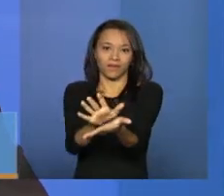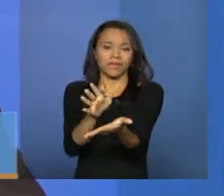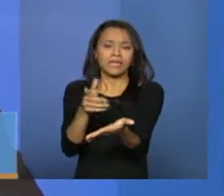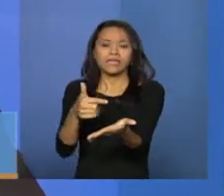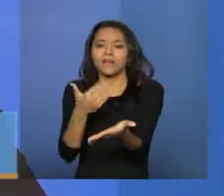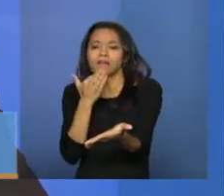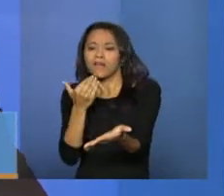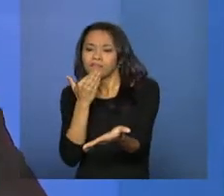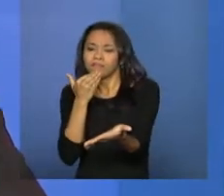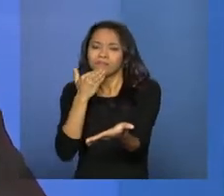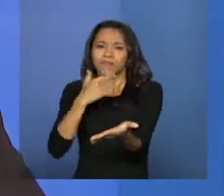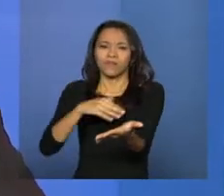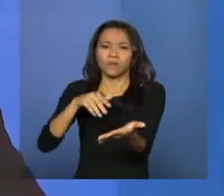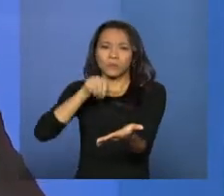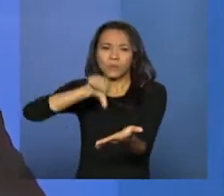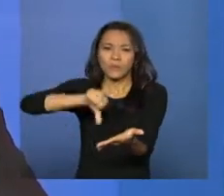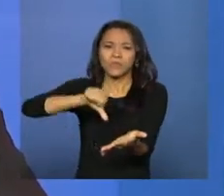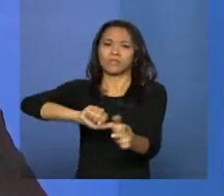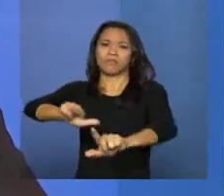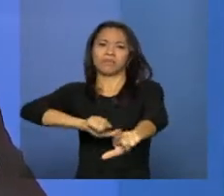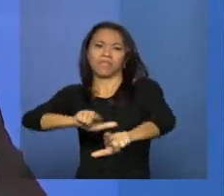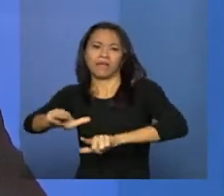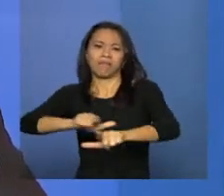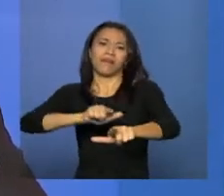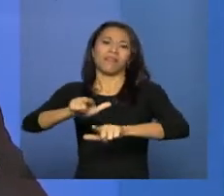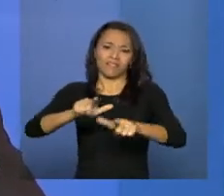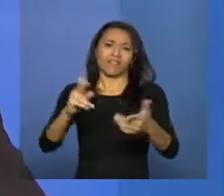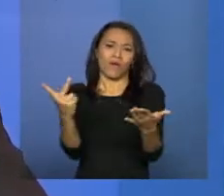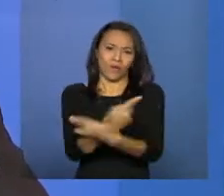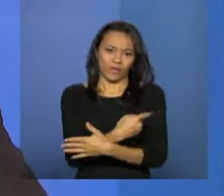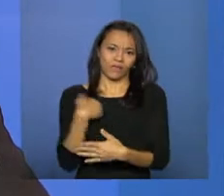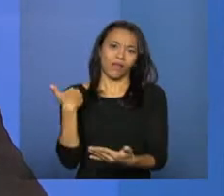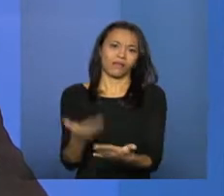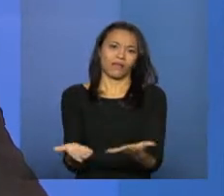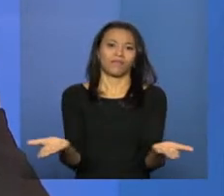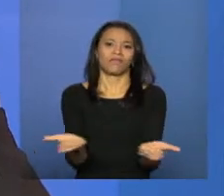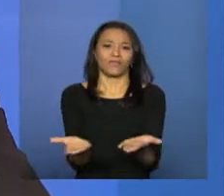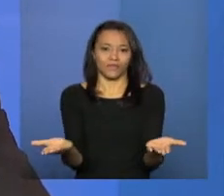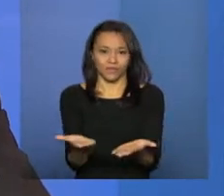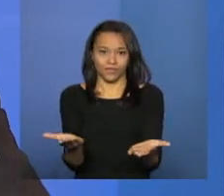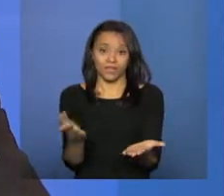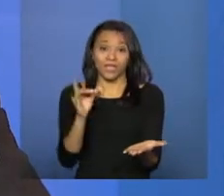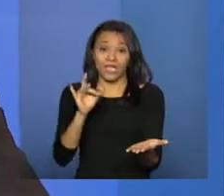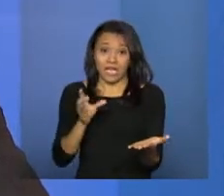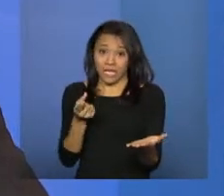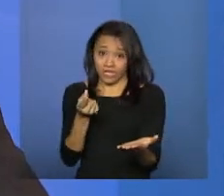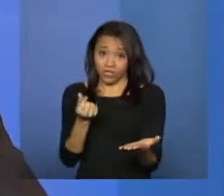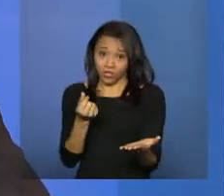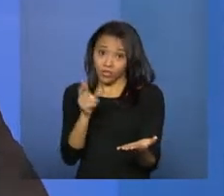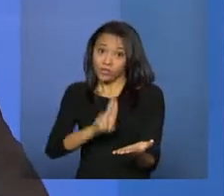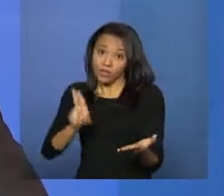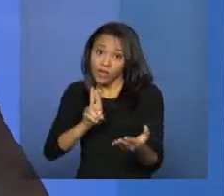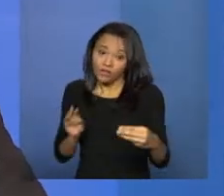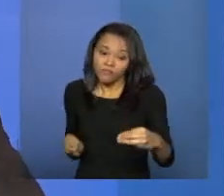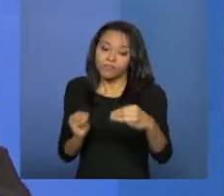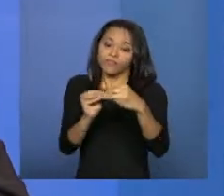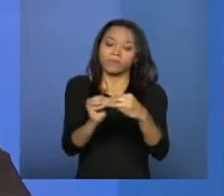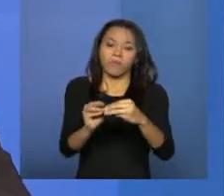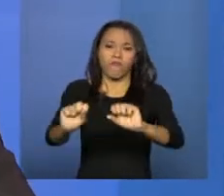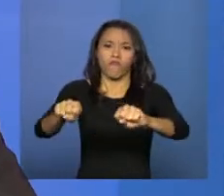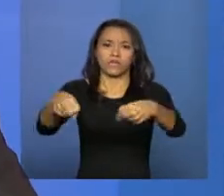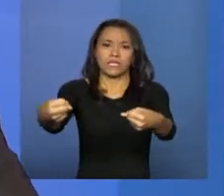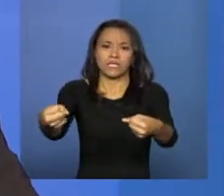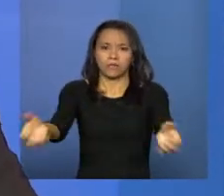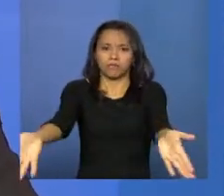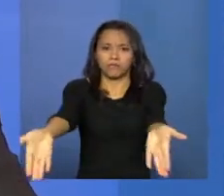que ainda está muito presente na assistência social. O cofinanciamento federal não é para fortalecer essa lógica, é pelo